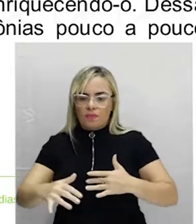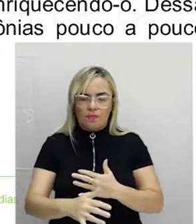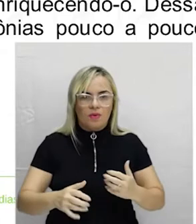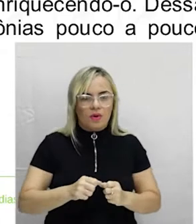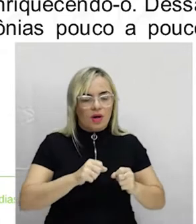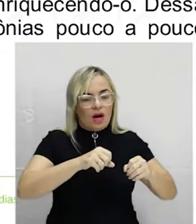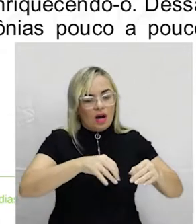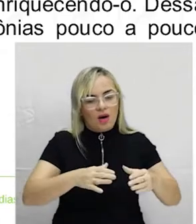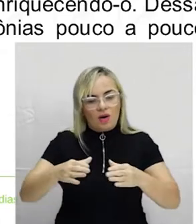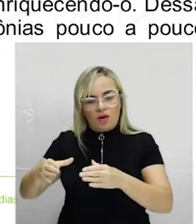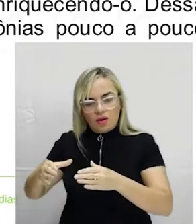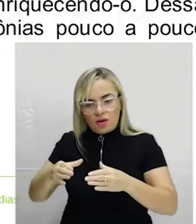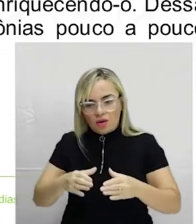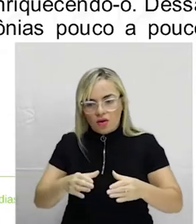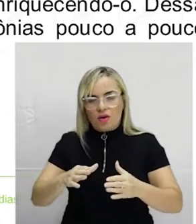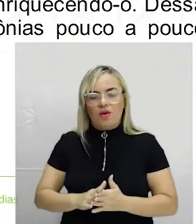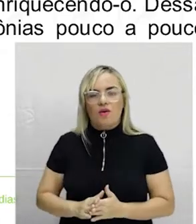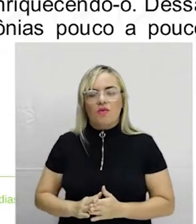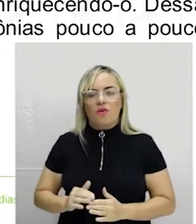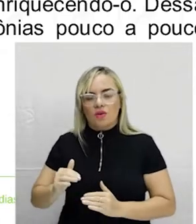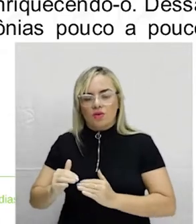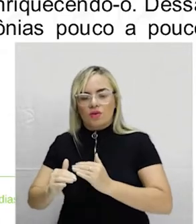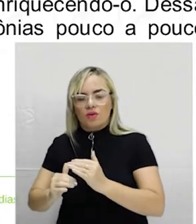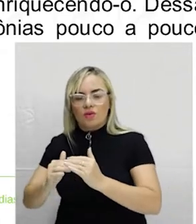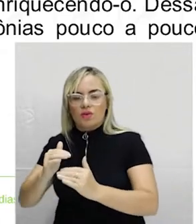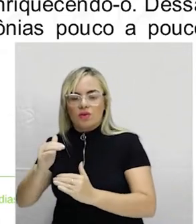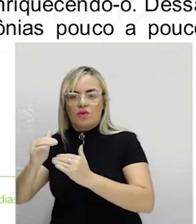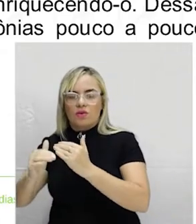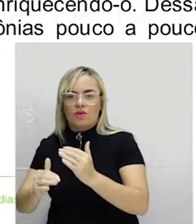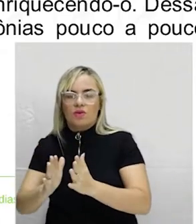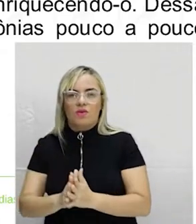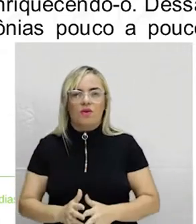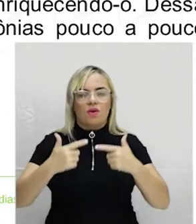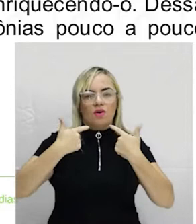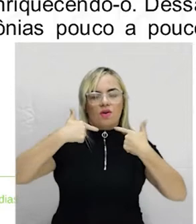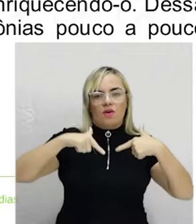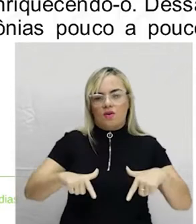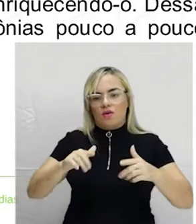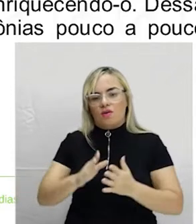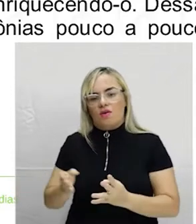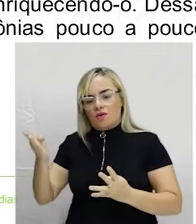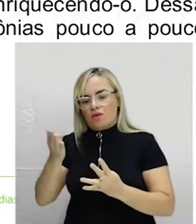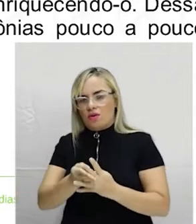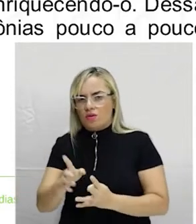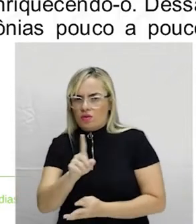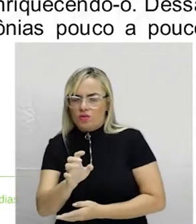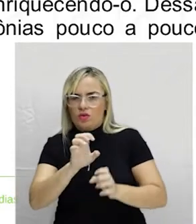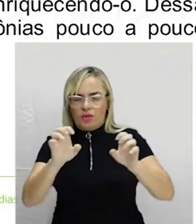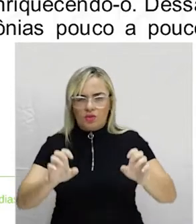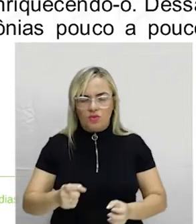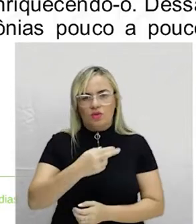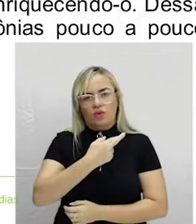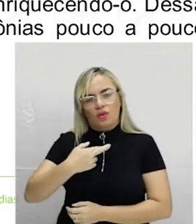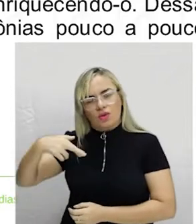pouco a pouco, falaram a mesma linguagem. Ou seja, o barroco não foi só uma estrutura religiosa que chegou ao país. O barroco foi um